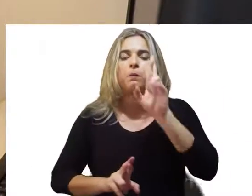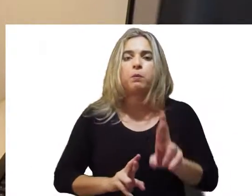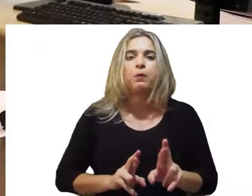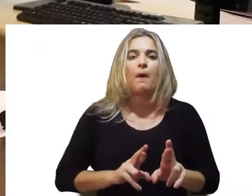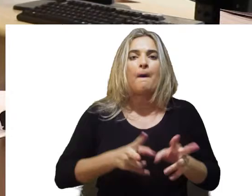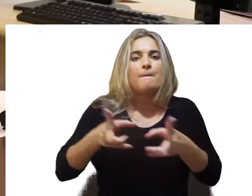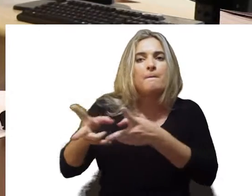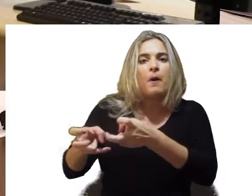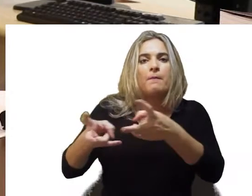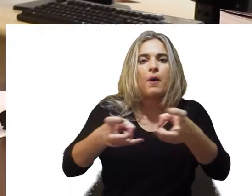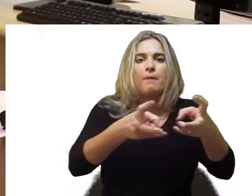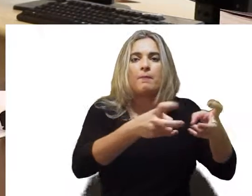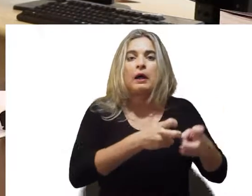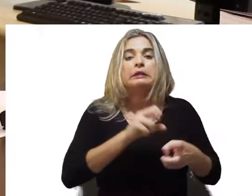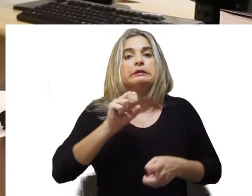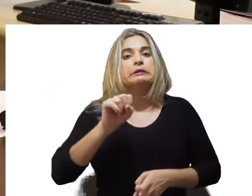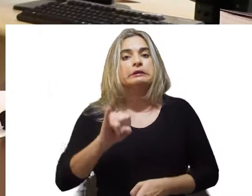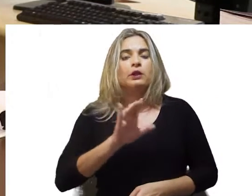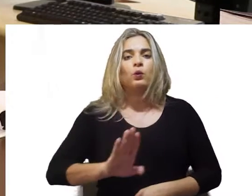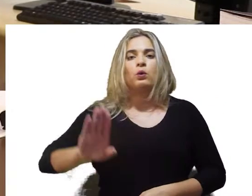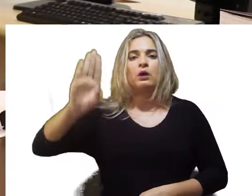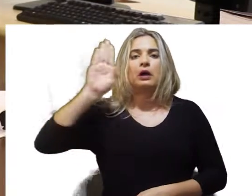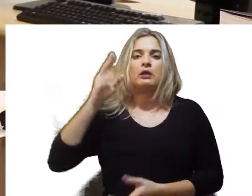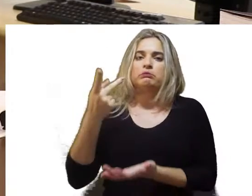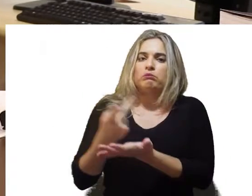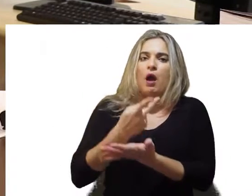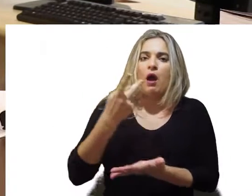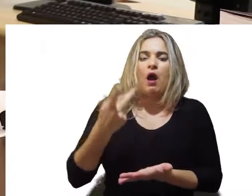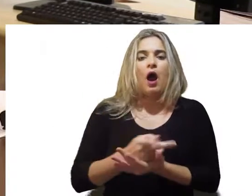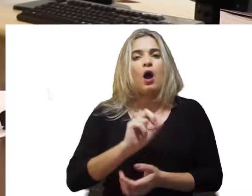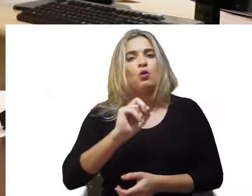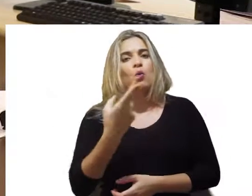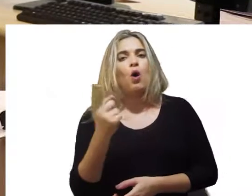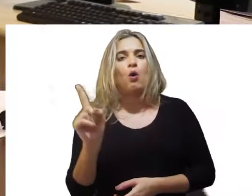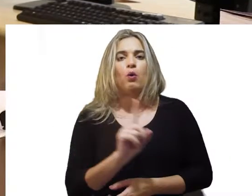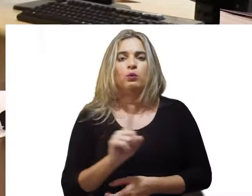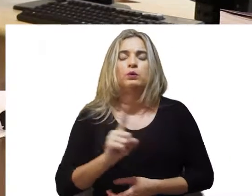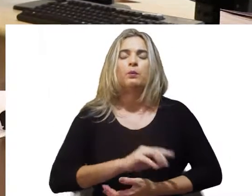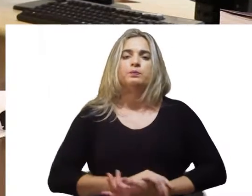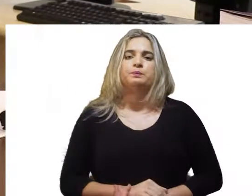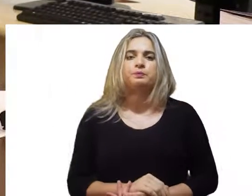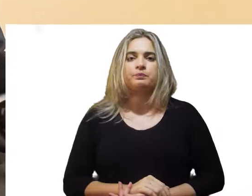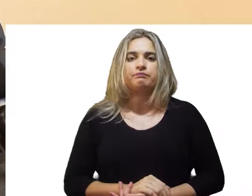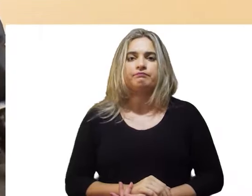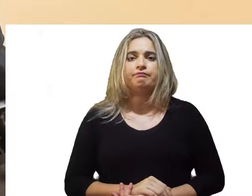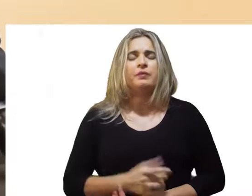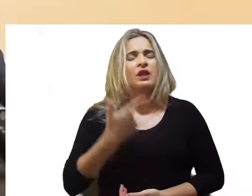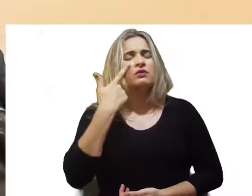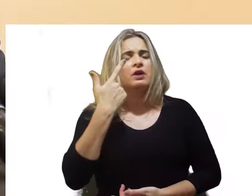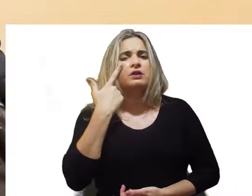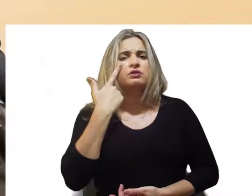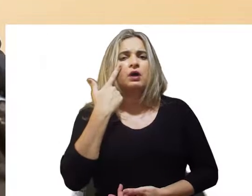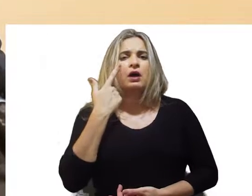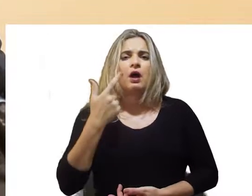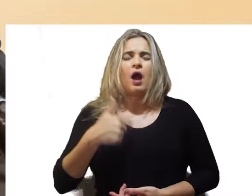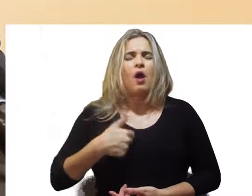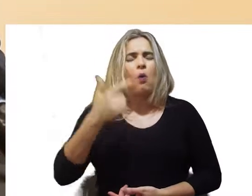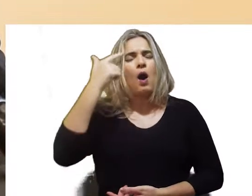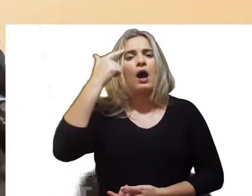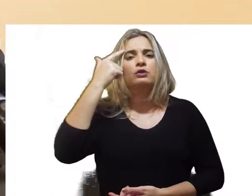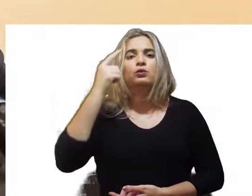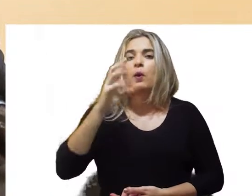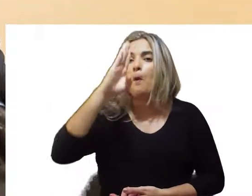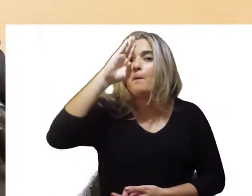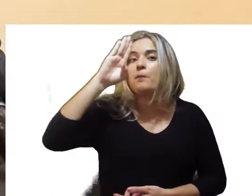julgadas, estão entre os fatores que contribuíram para o aumento na quantidade de denúncias formalizadas. Olha, eu acho que a